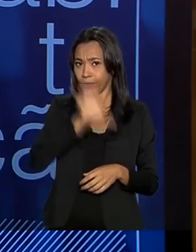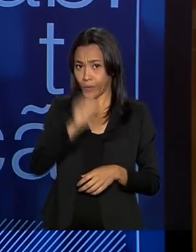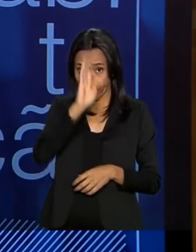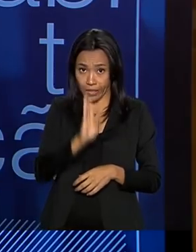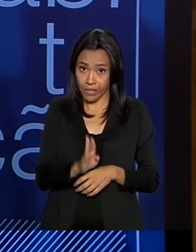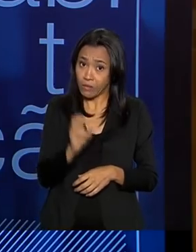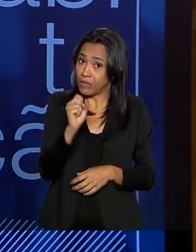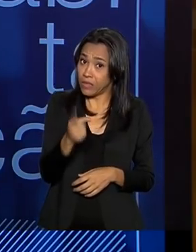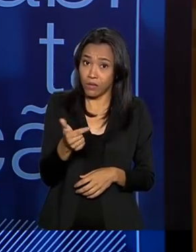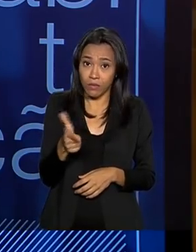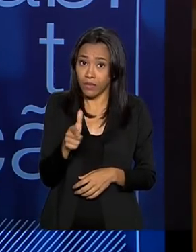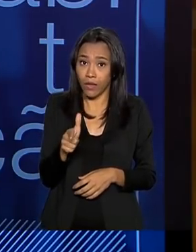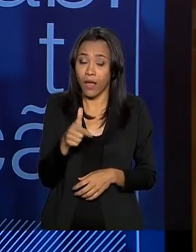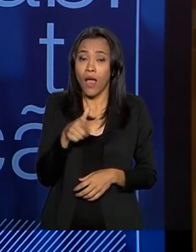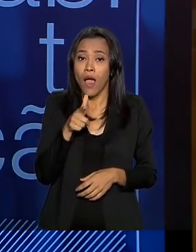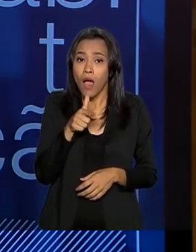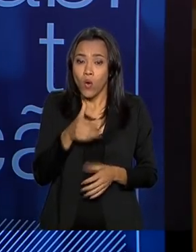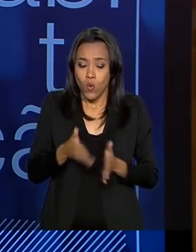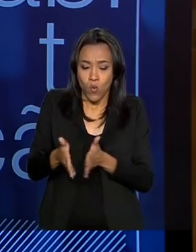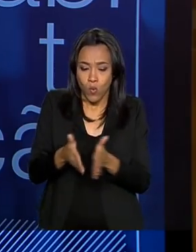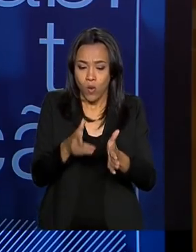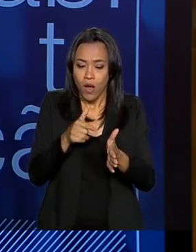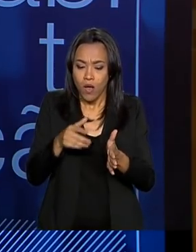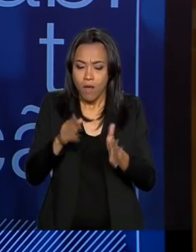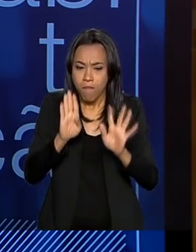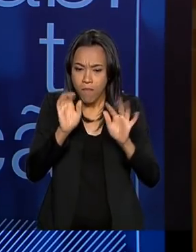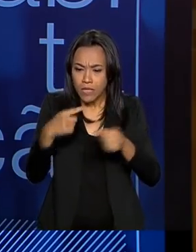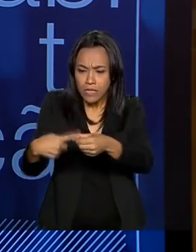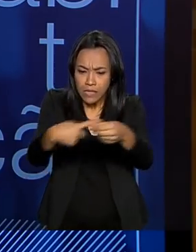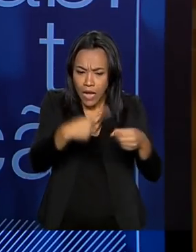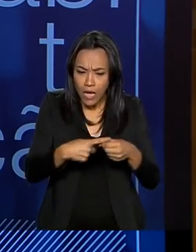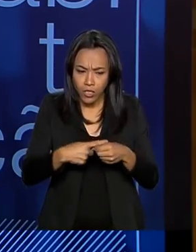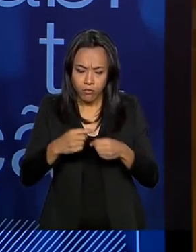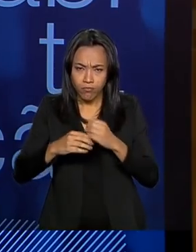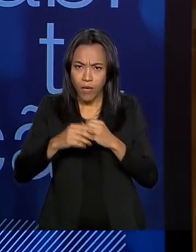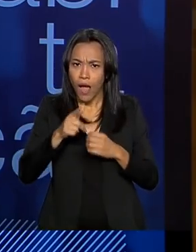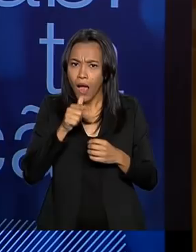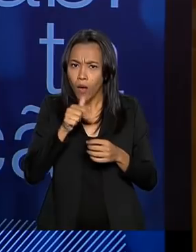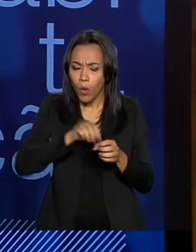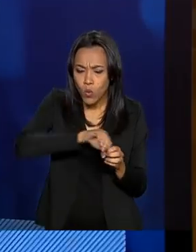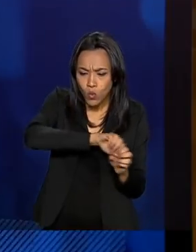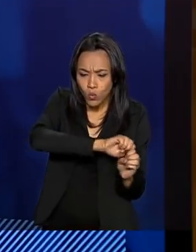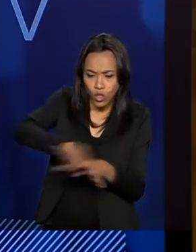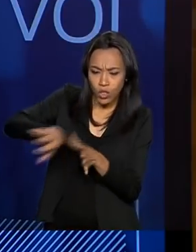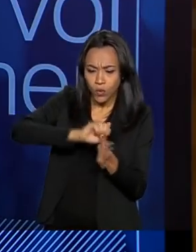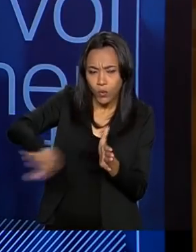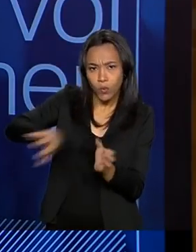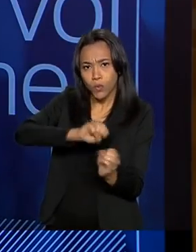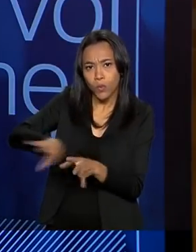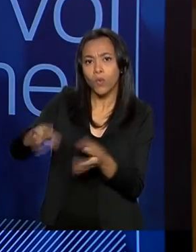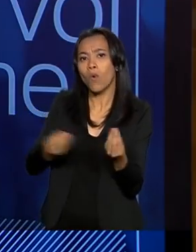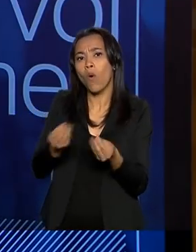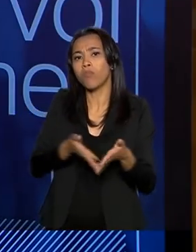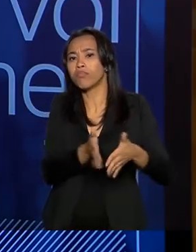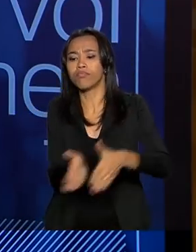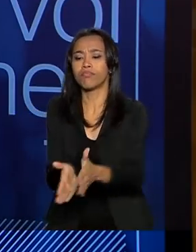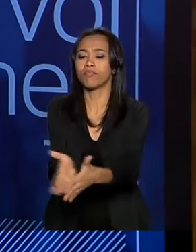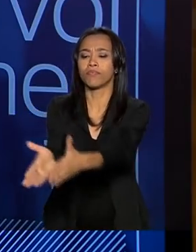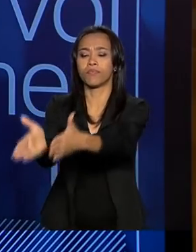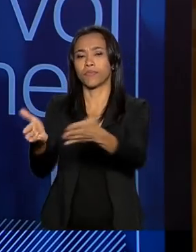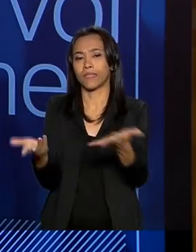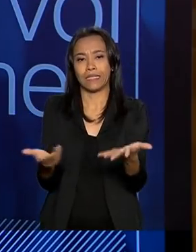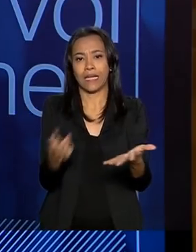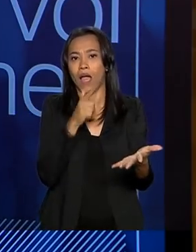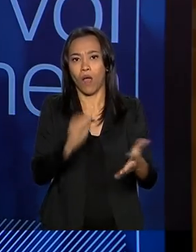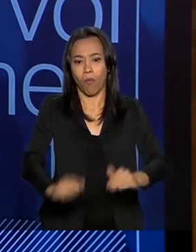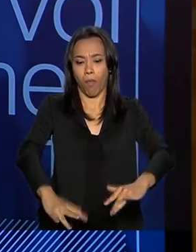se não há um sistema de drenagem da cidade bem feito, infelizmente, essas fortes chuvas não conseguem escoar e a gente vê essa situação